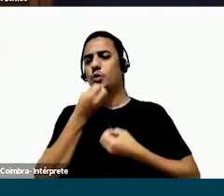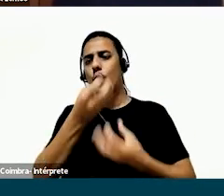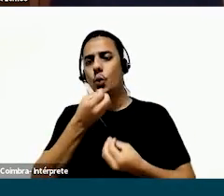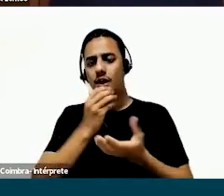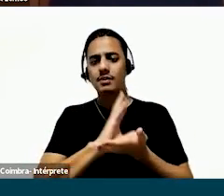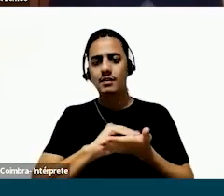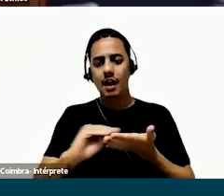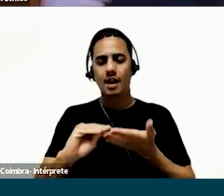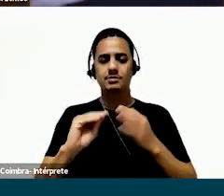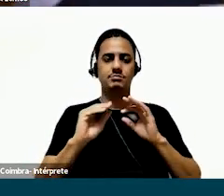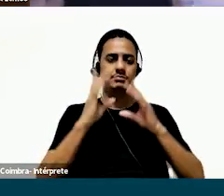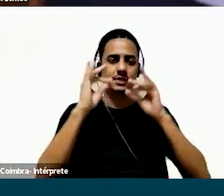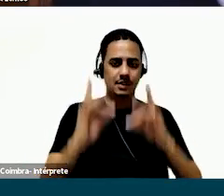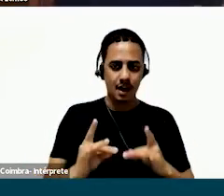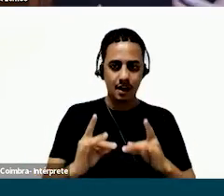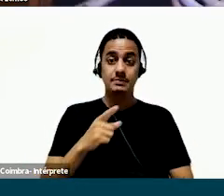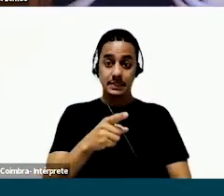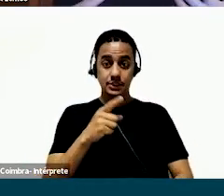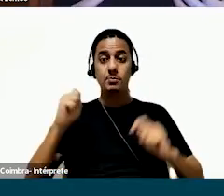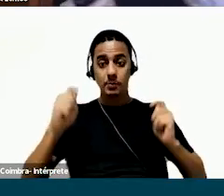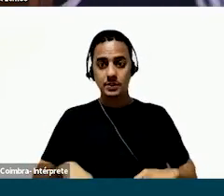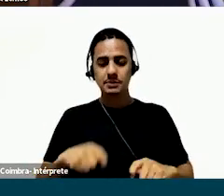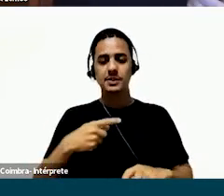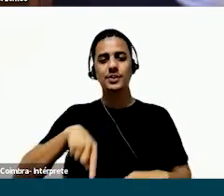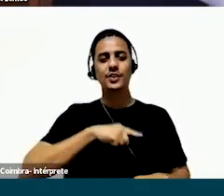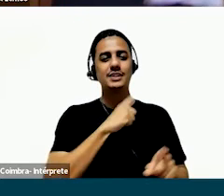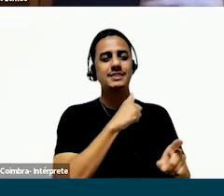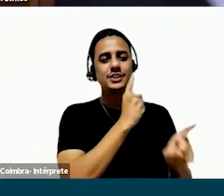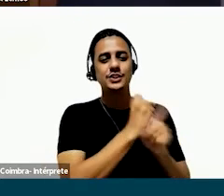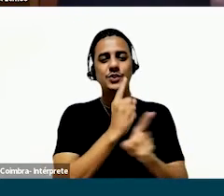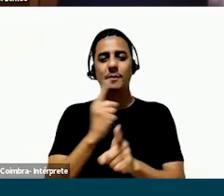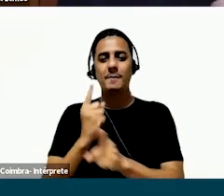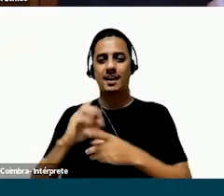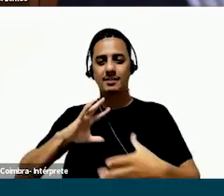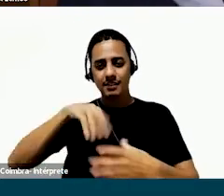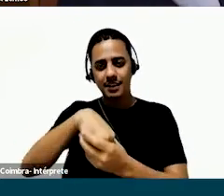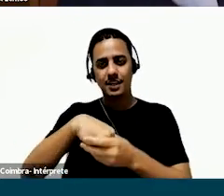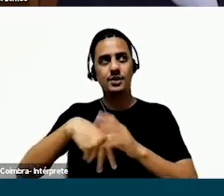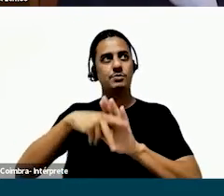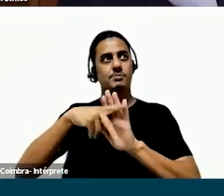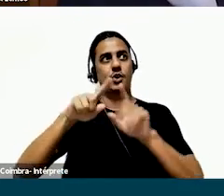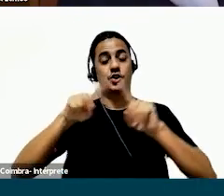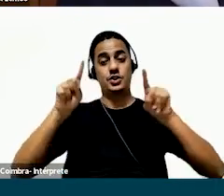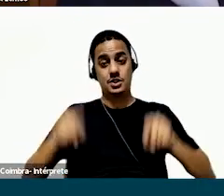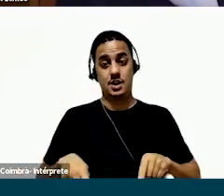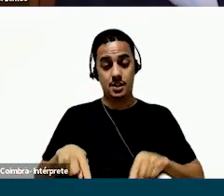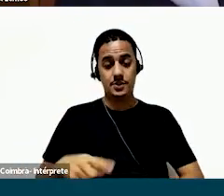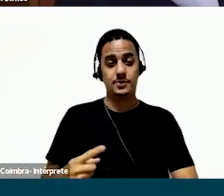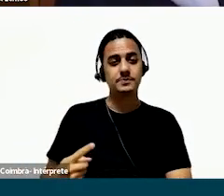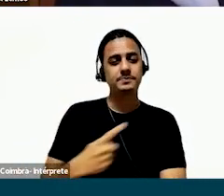naquele calendário, contando alguns detalhes e isso já permitiu muito que a gente avançasse nas descobertas do projeto.